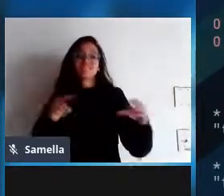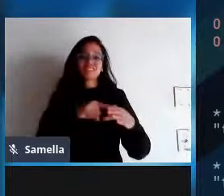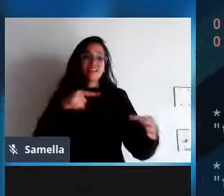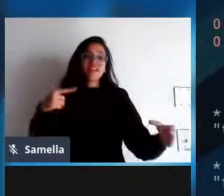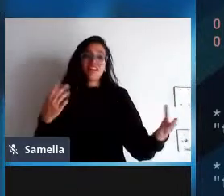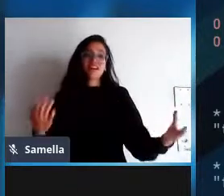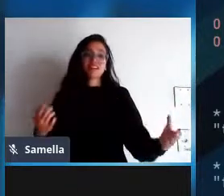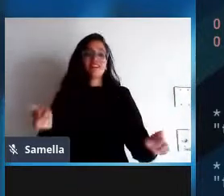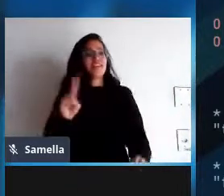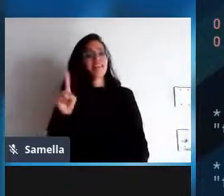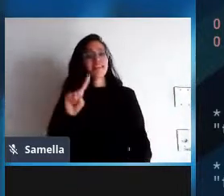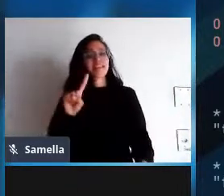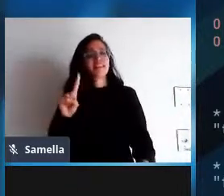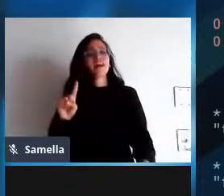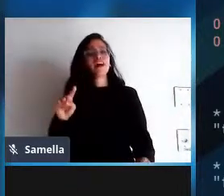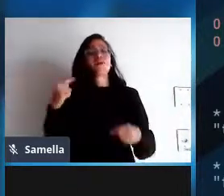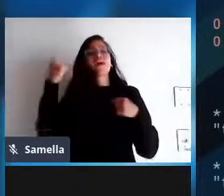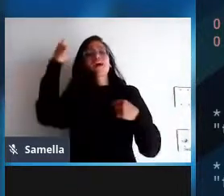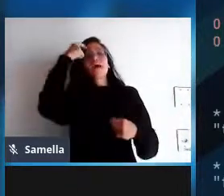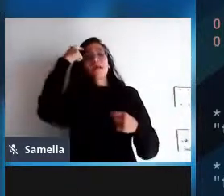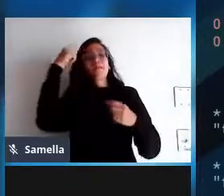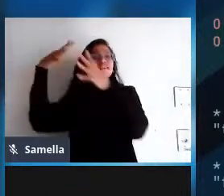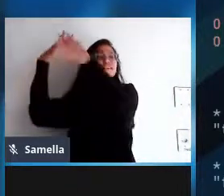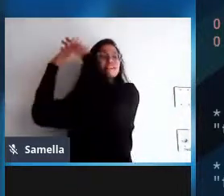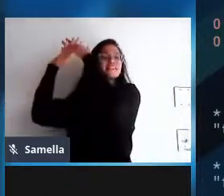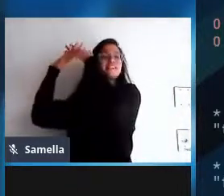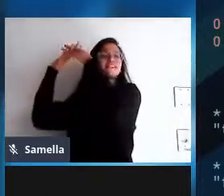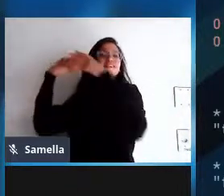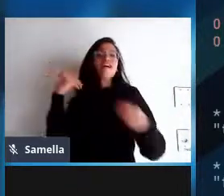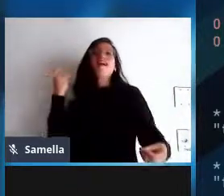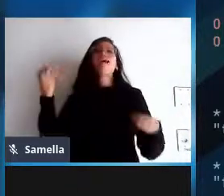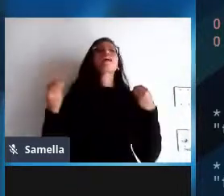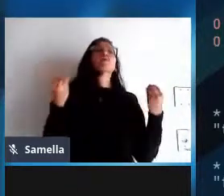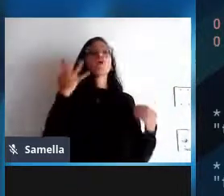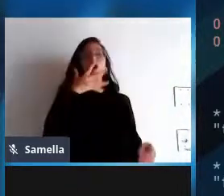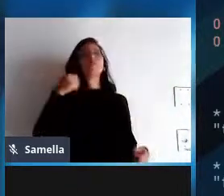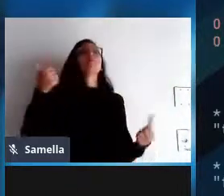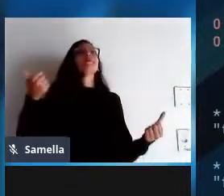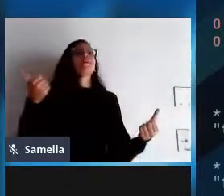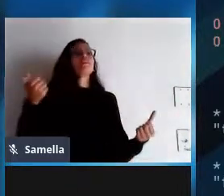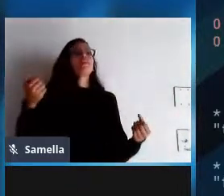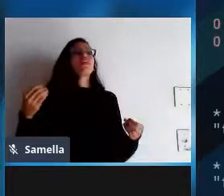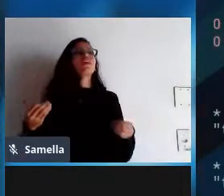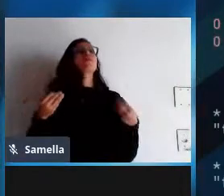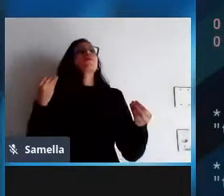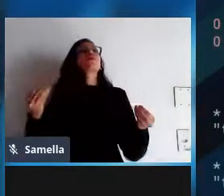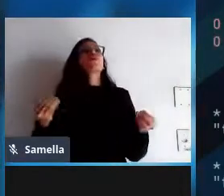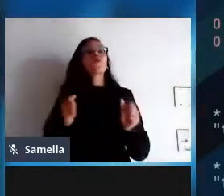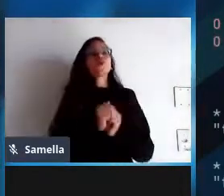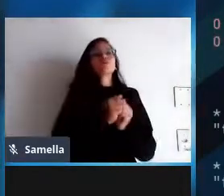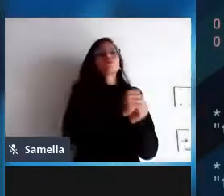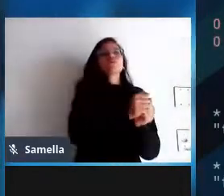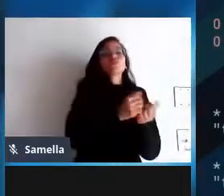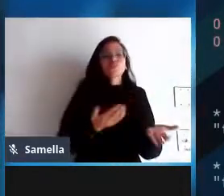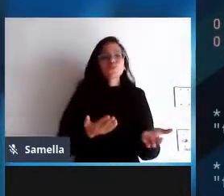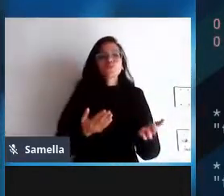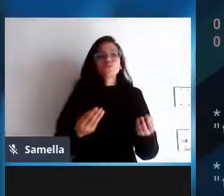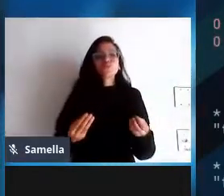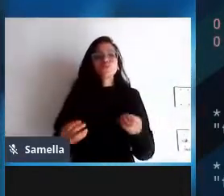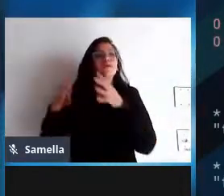erradicar é dar alternativas é mostrar porque que existe um modelo melhor esse outro modelo pode ser melhor tá